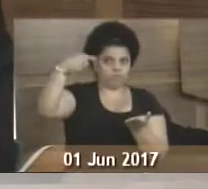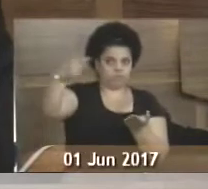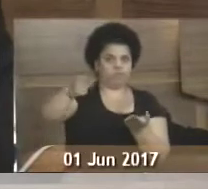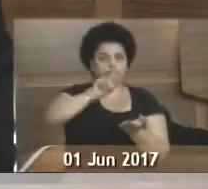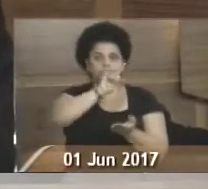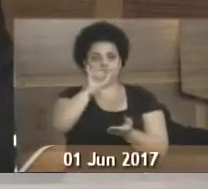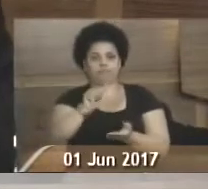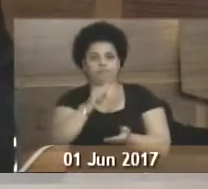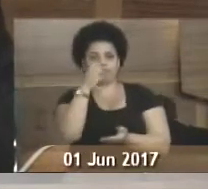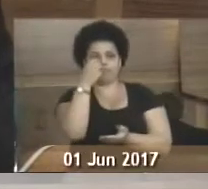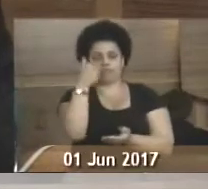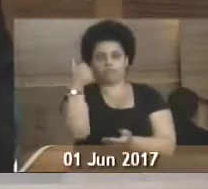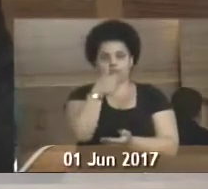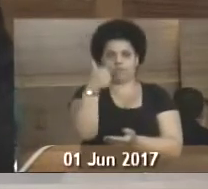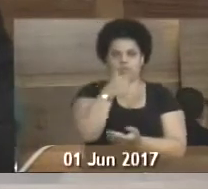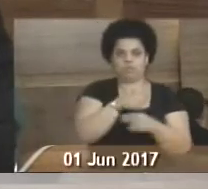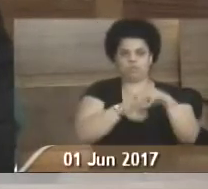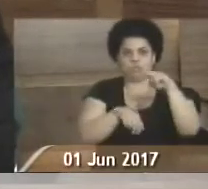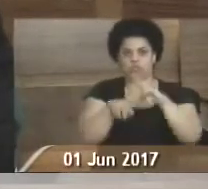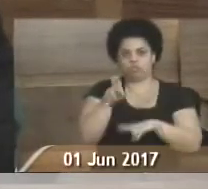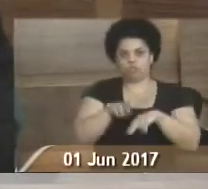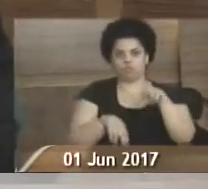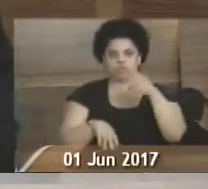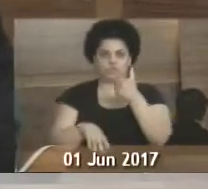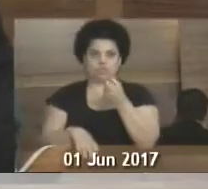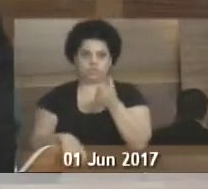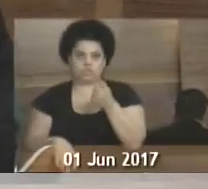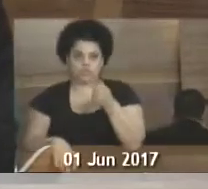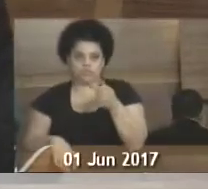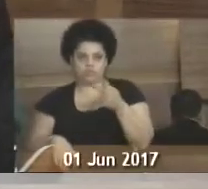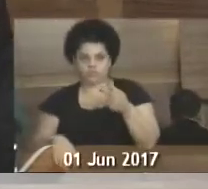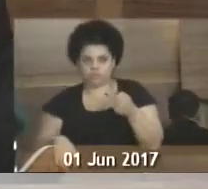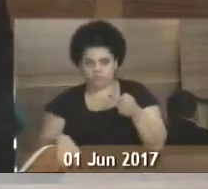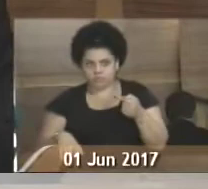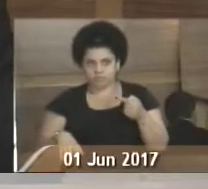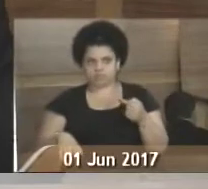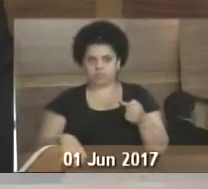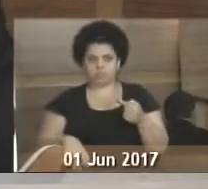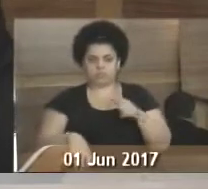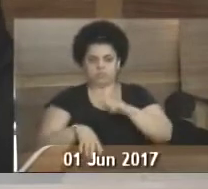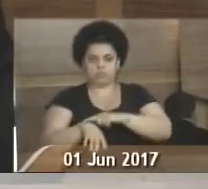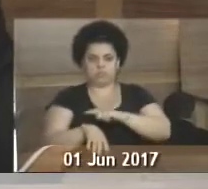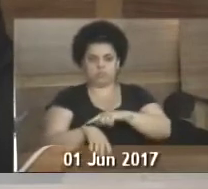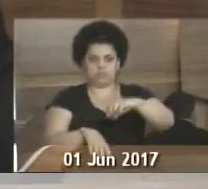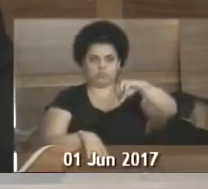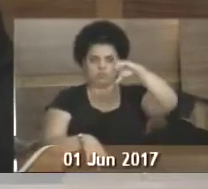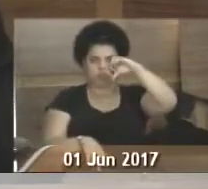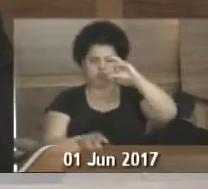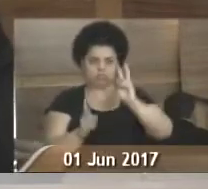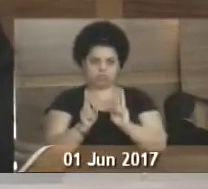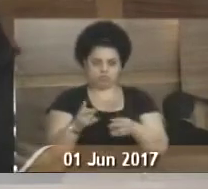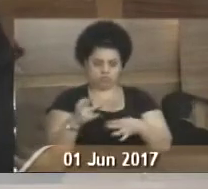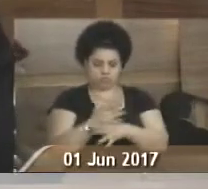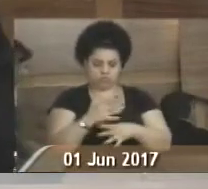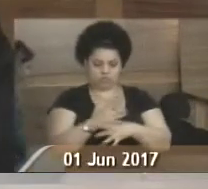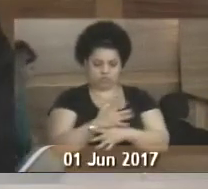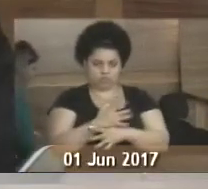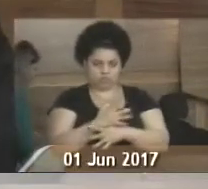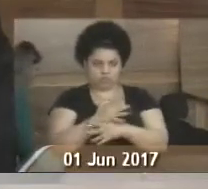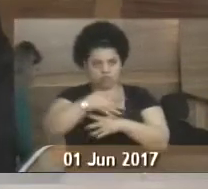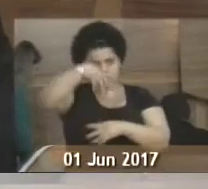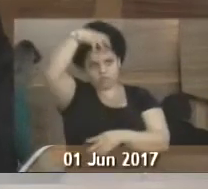sessão para o dia 1º de junho de 2017, às 9 horas, na plenária Presidente Benedita